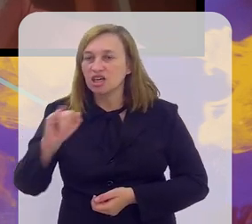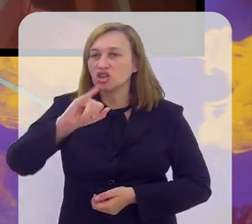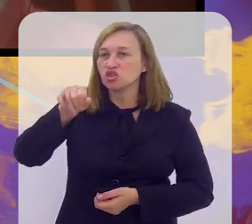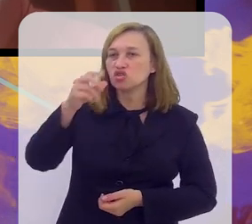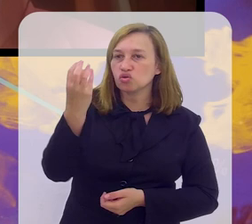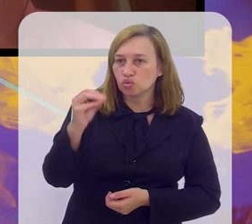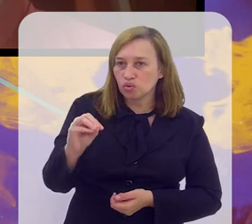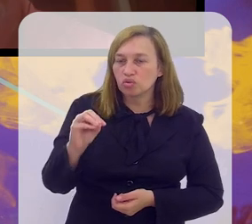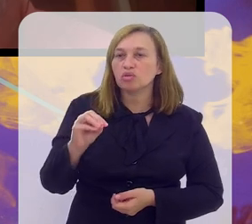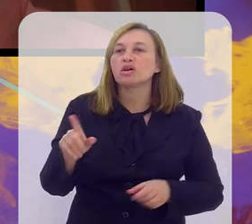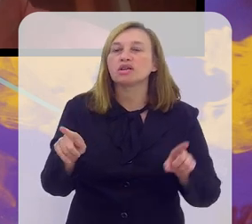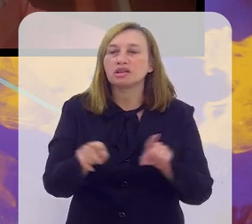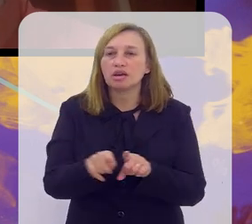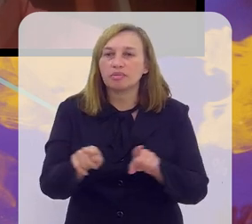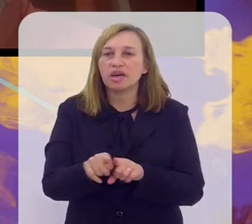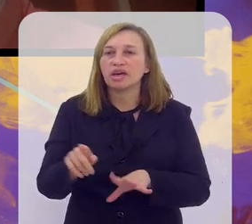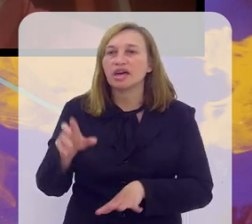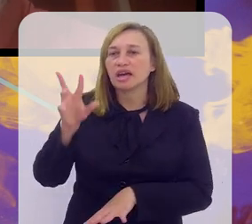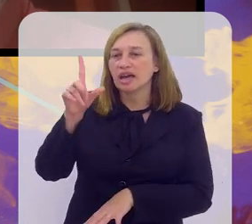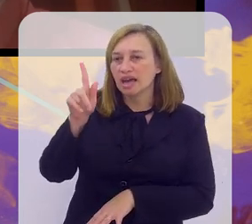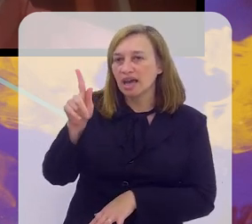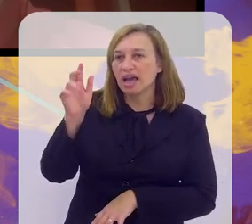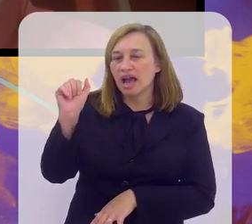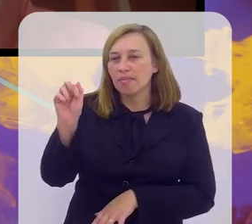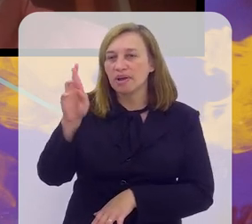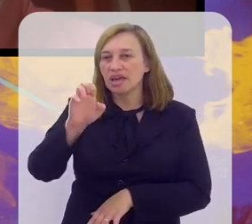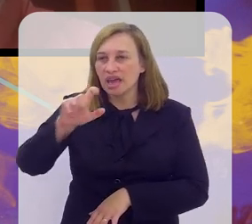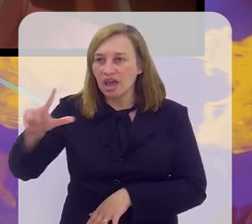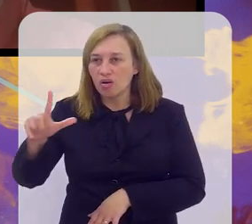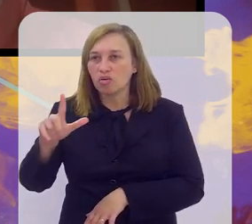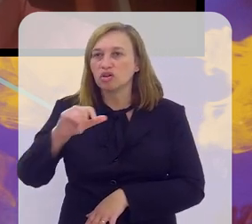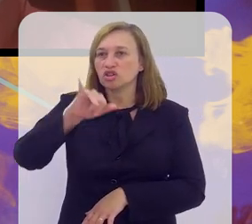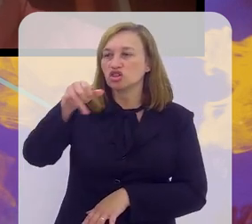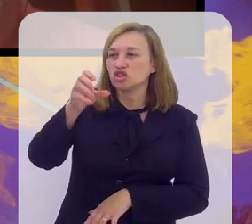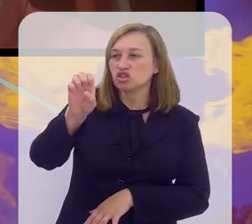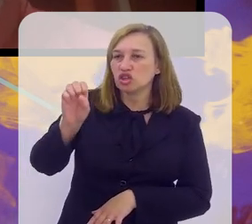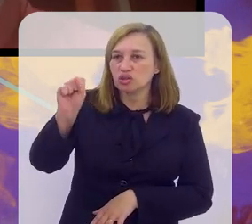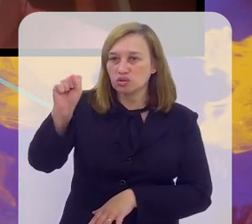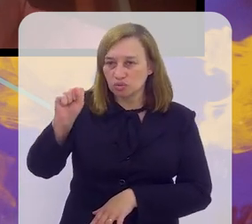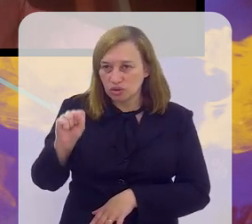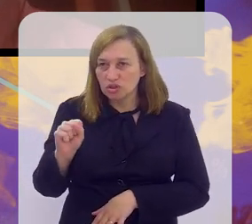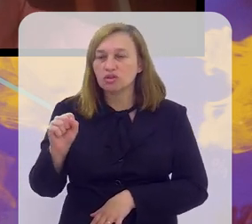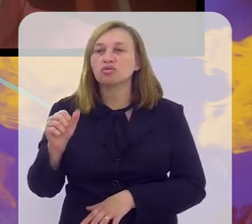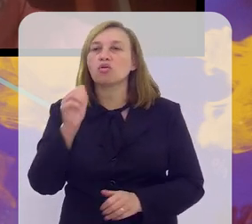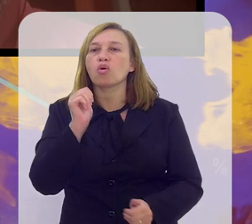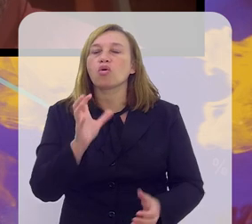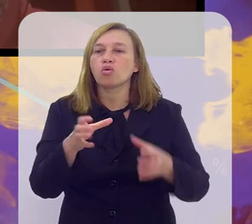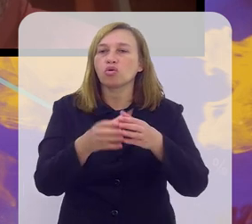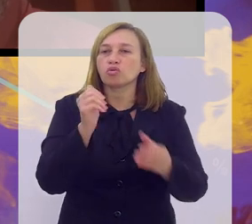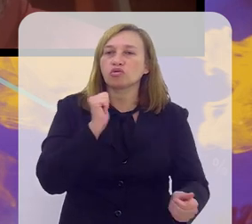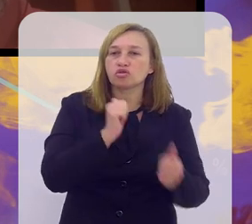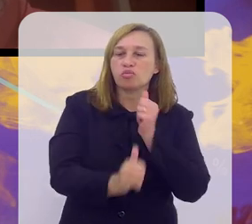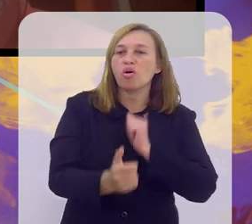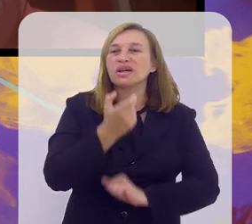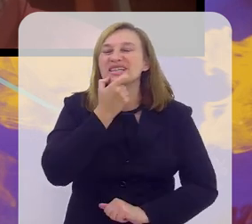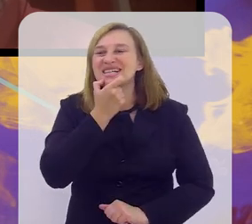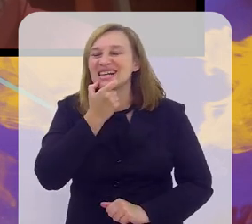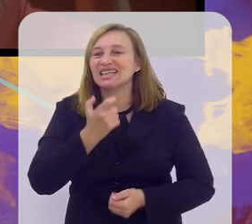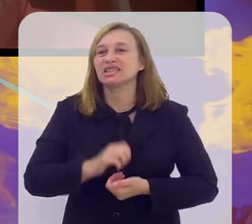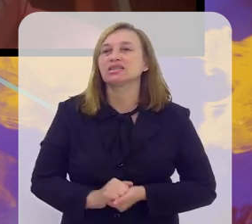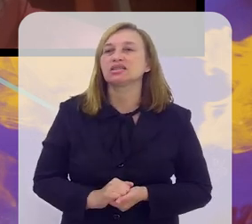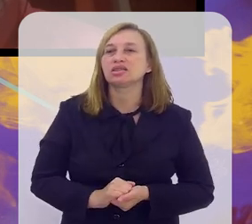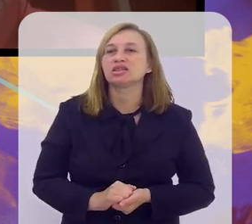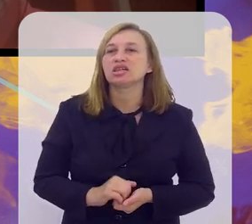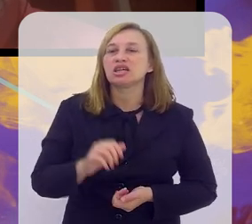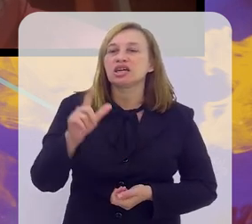companheiro do Rodrigo, no Real Madrid, Gabriel Jesus do Arsenal, mais um jogador que atua no futebol inglês, mais um jogador nosso